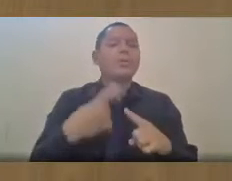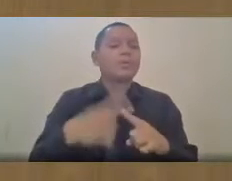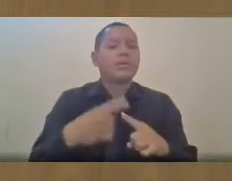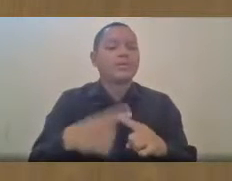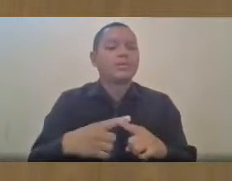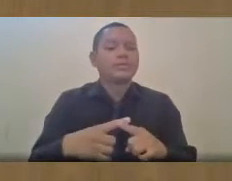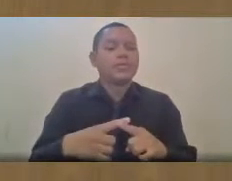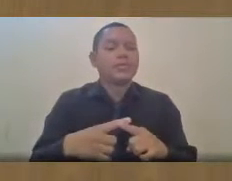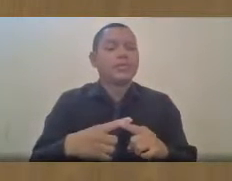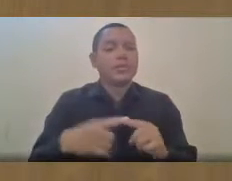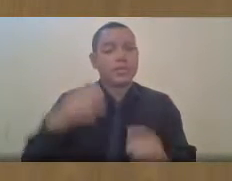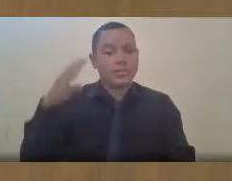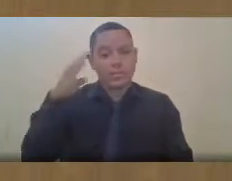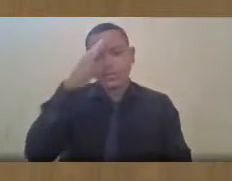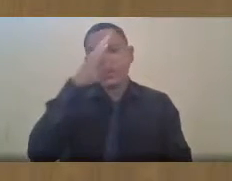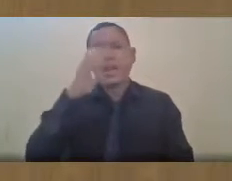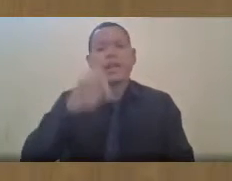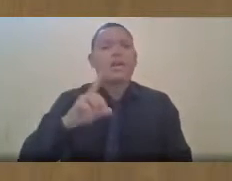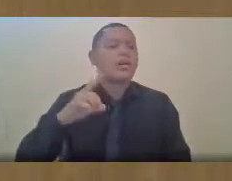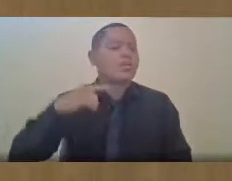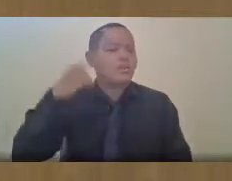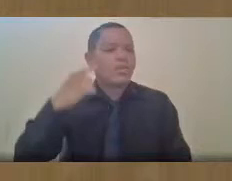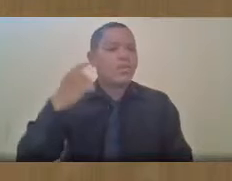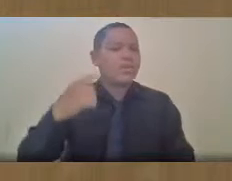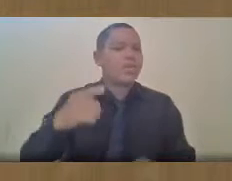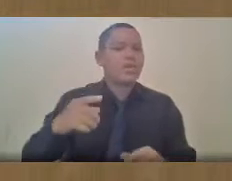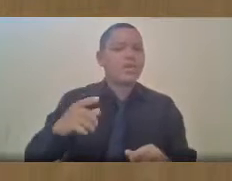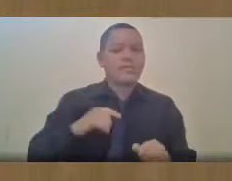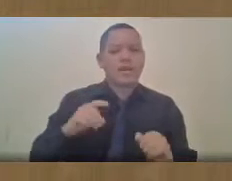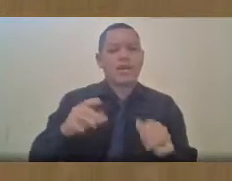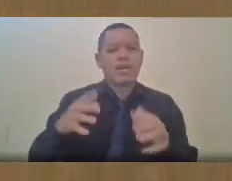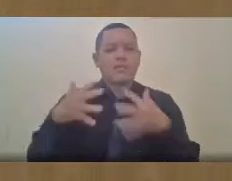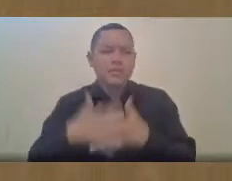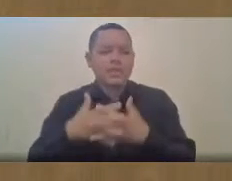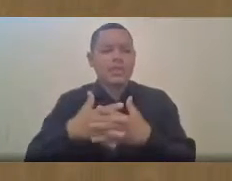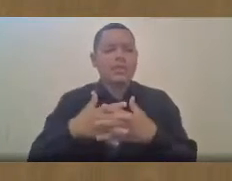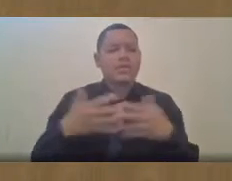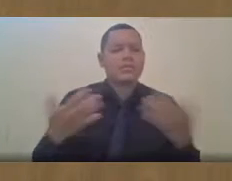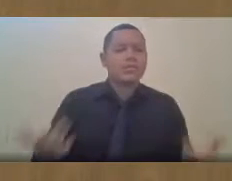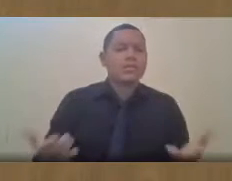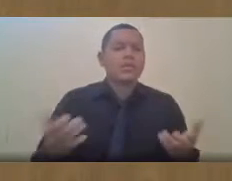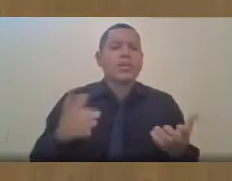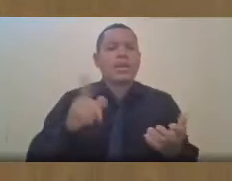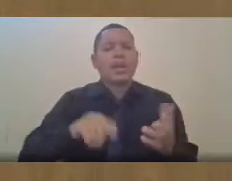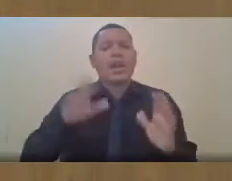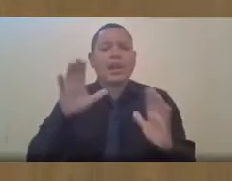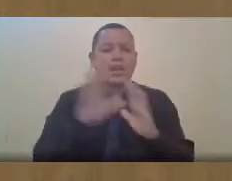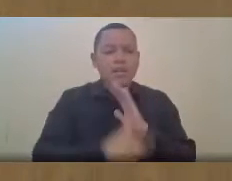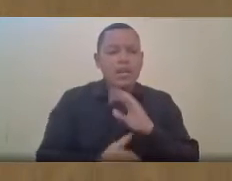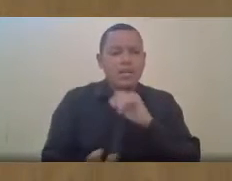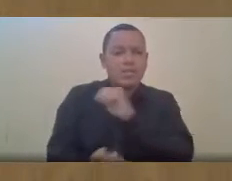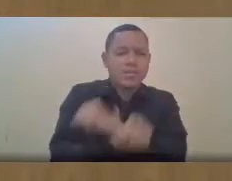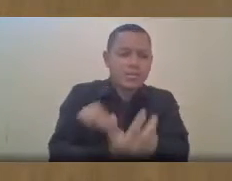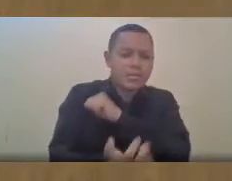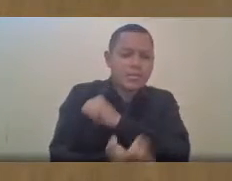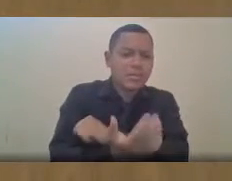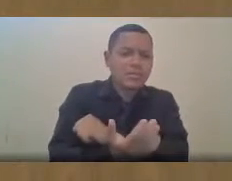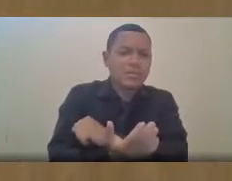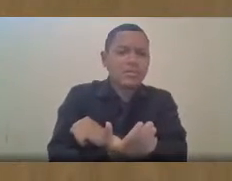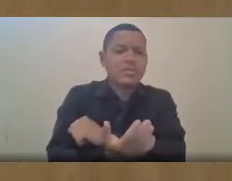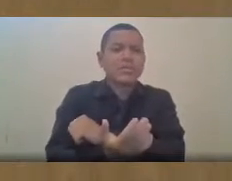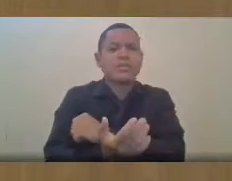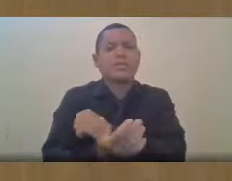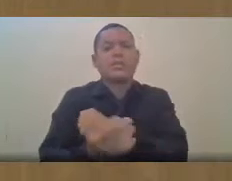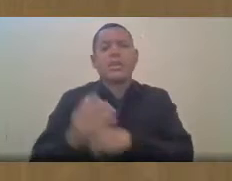Porque o Bolsonaro é louco, doido, varrido. Porque o Bolsonaro é ladrão, é corrupto. E porque o